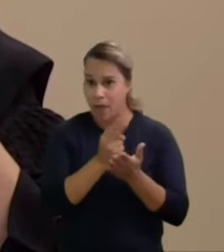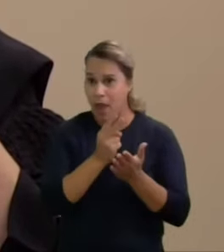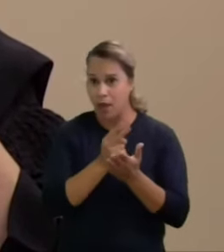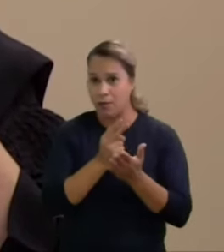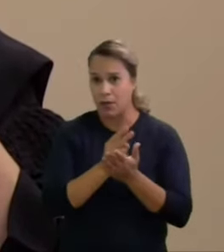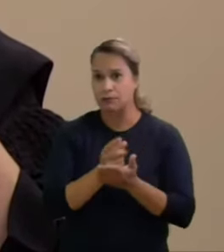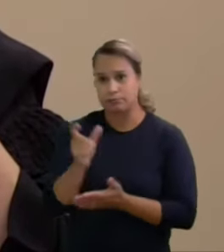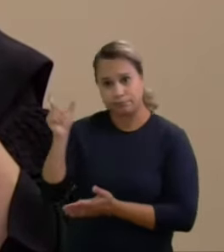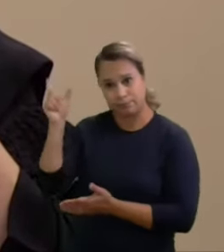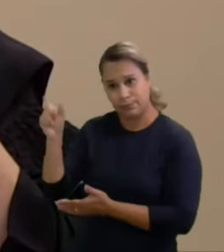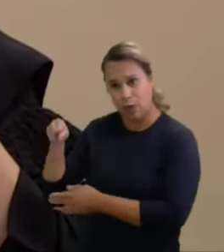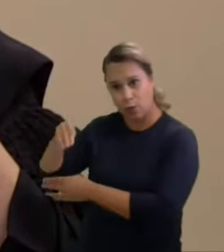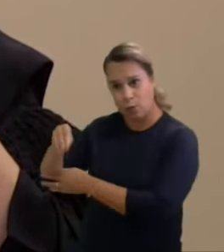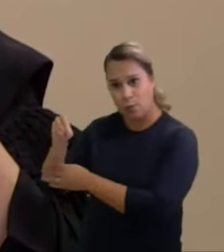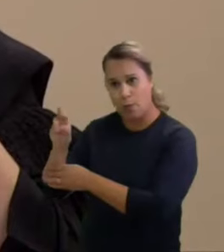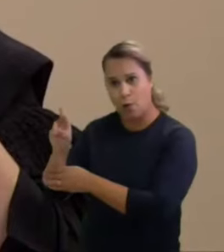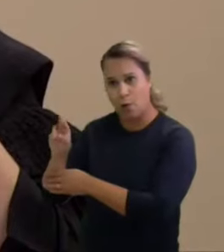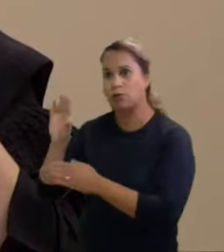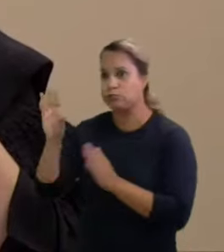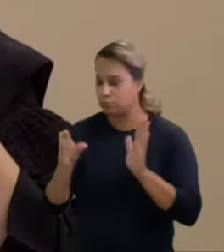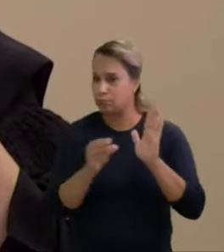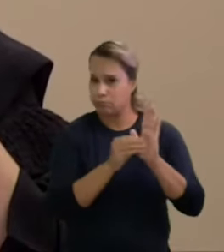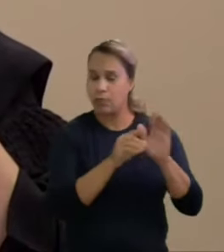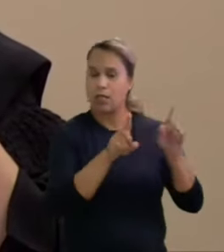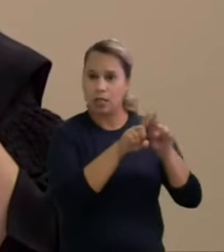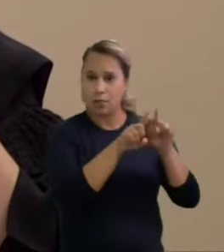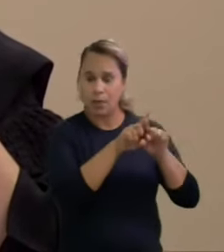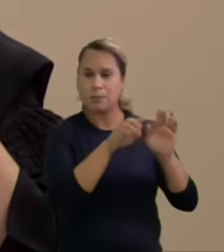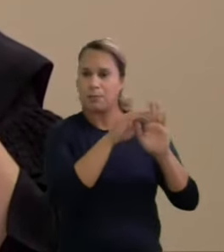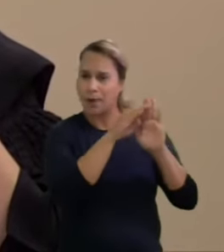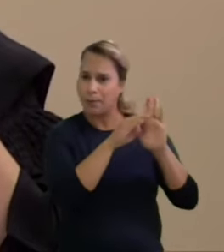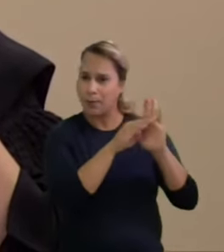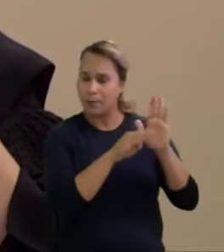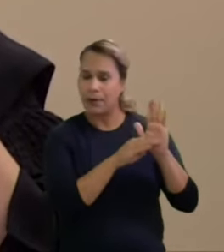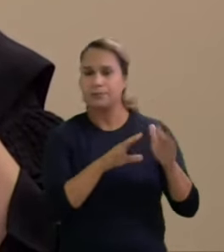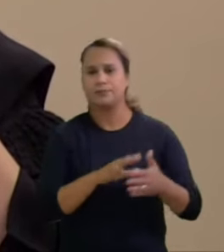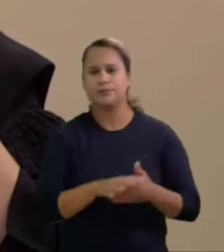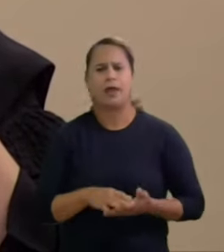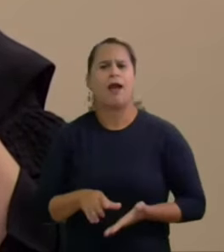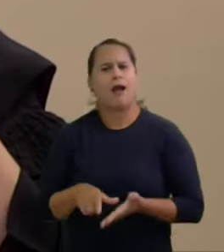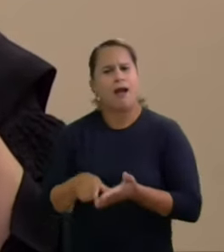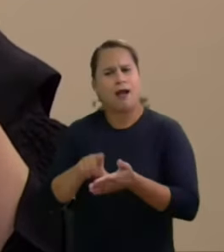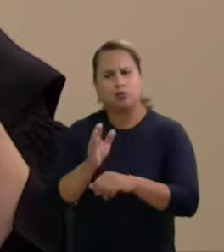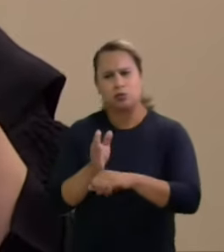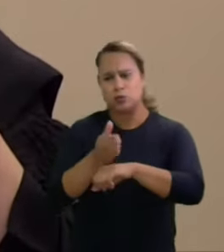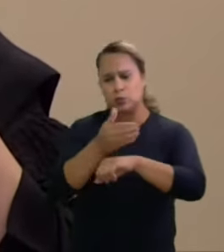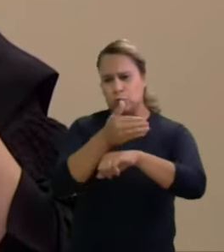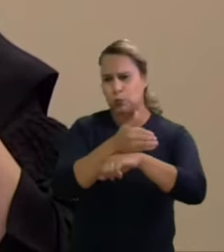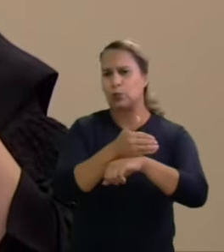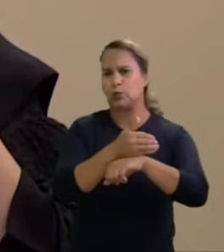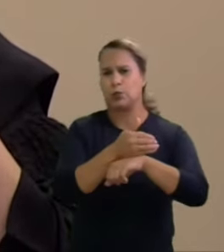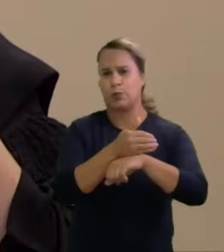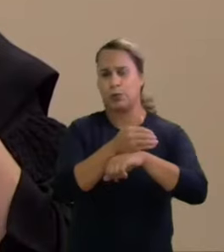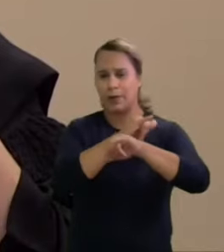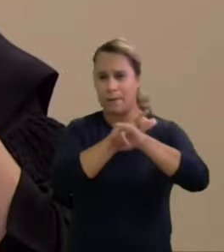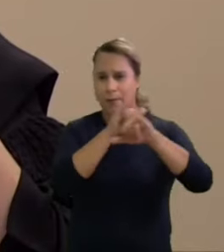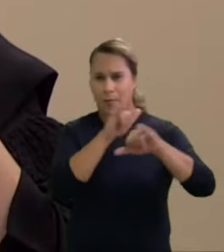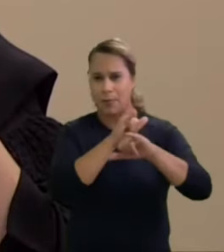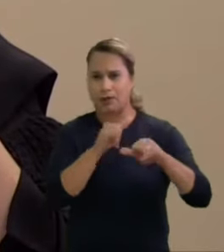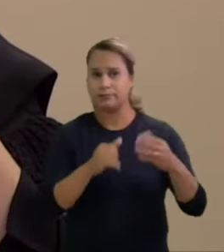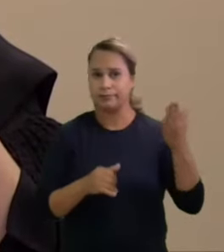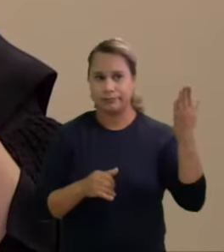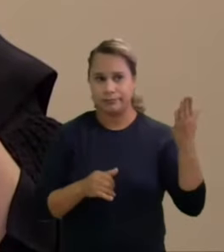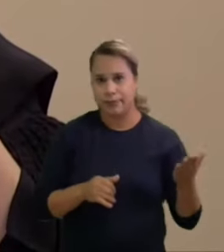ainda não havia realizado os atos de pré-campanha agora em discussão então mesmo antes dos atos de pré-campanha ele era uma das 12 personalidades mais